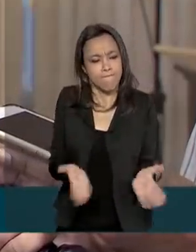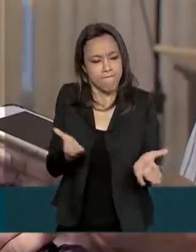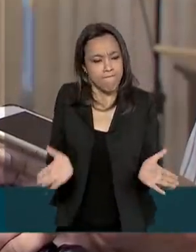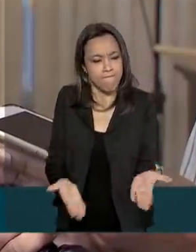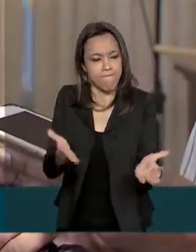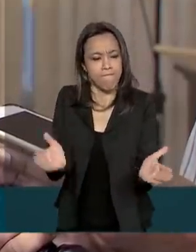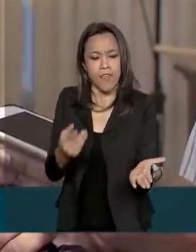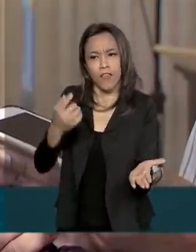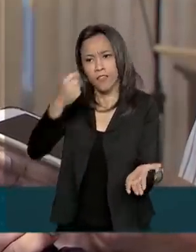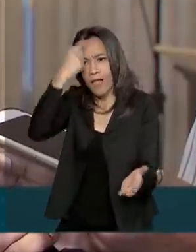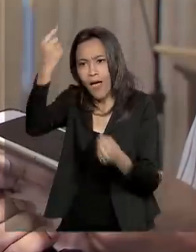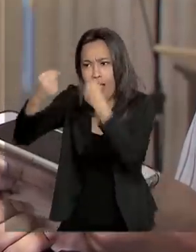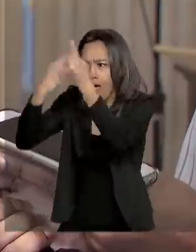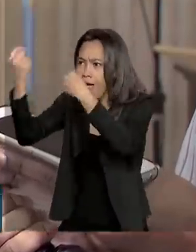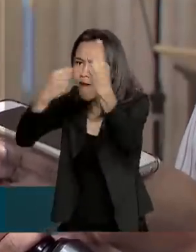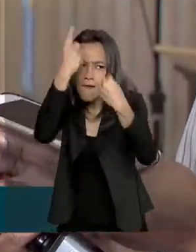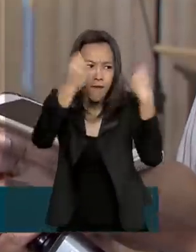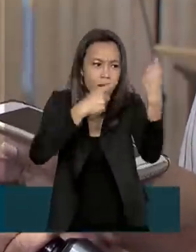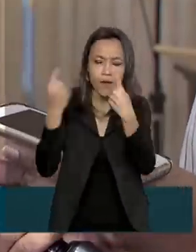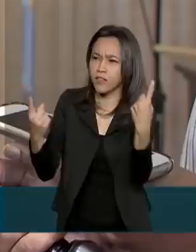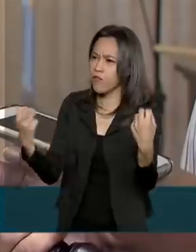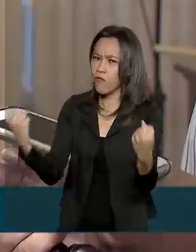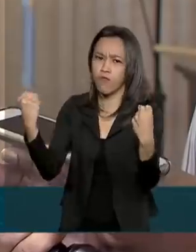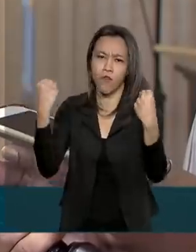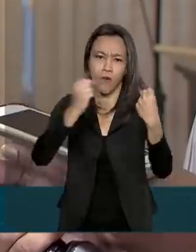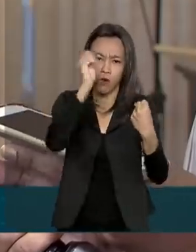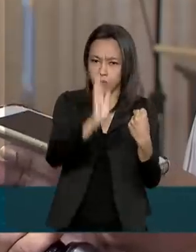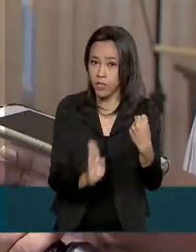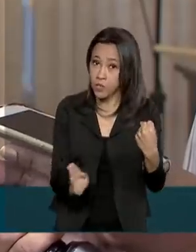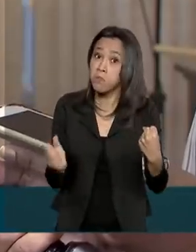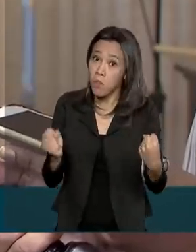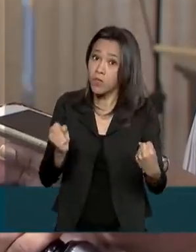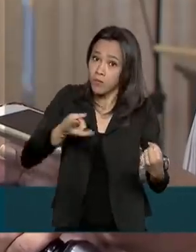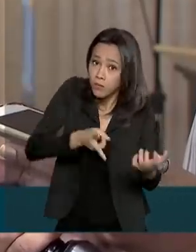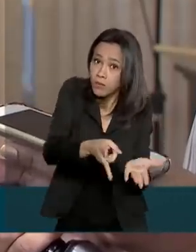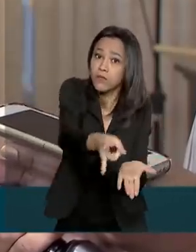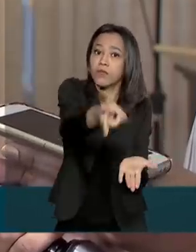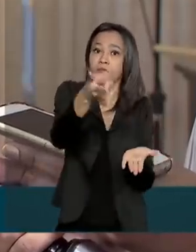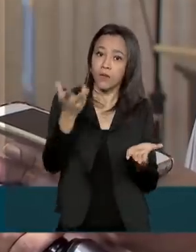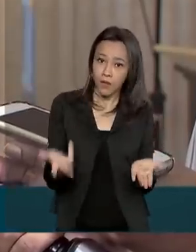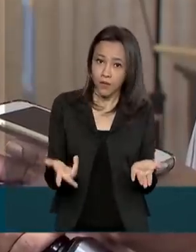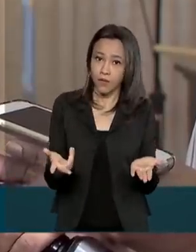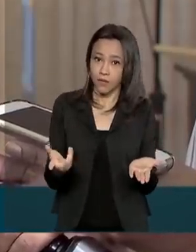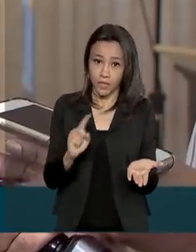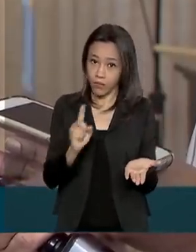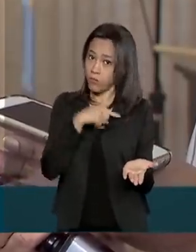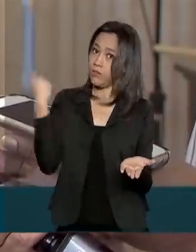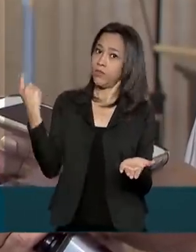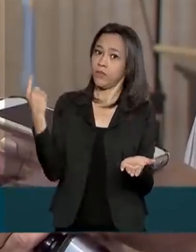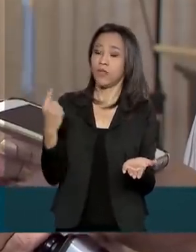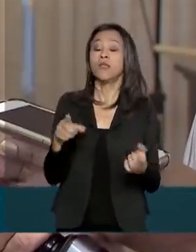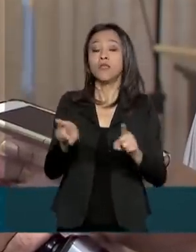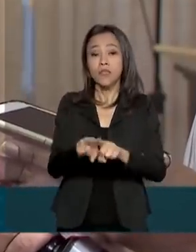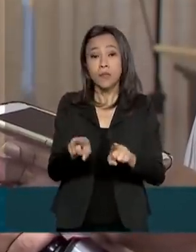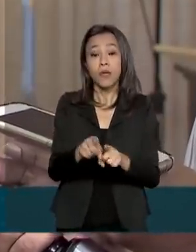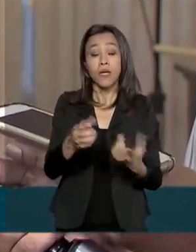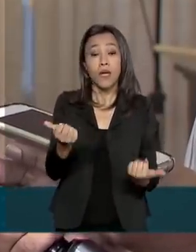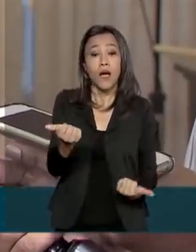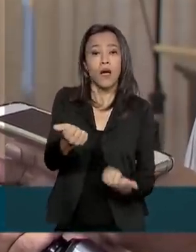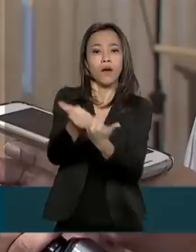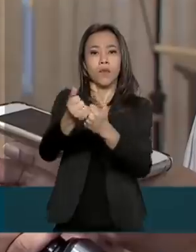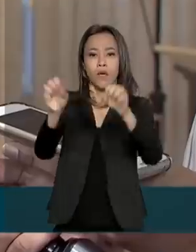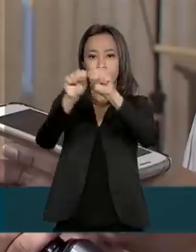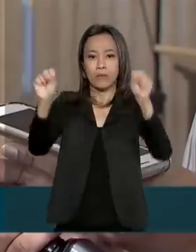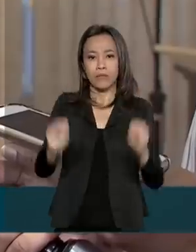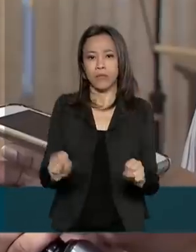ideias inovadoras, que são muito fortes no Brasil, possam sobreviver. E, ao mesmo tempo, ajudar o sistema de saúde